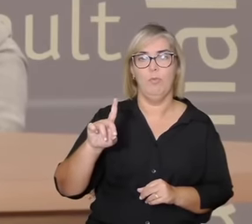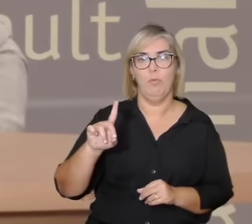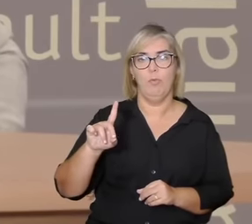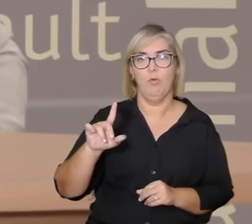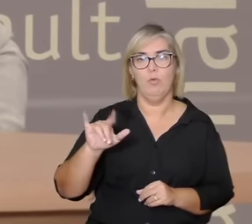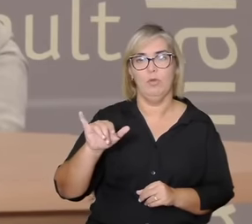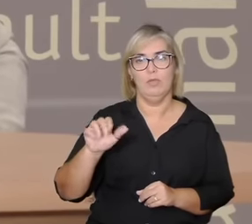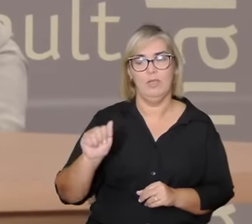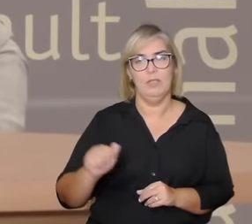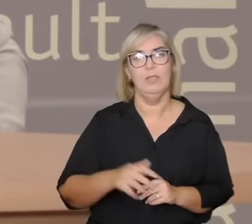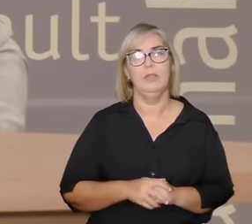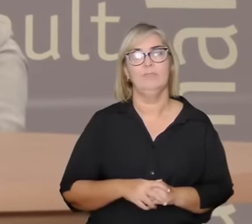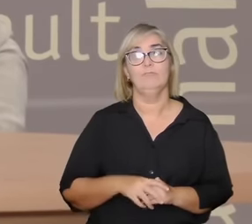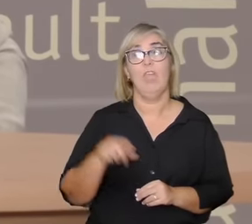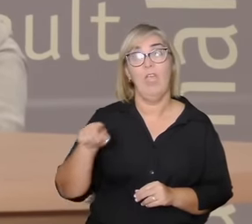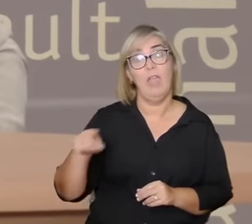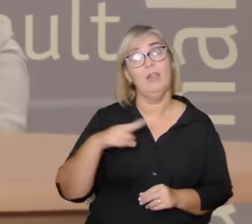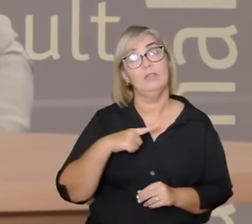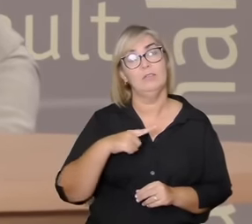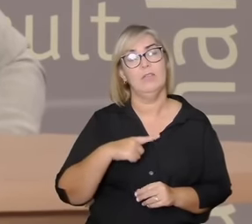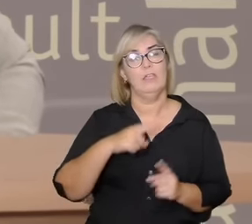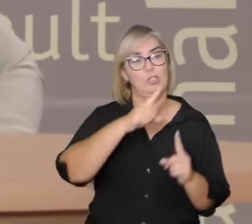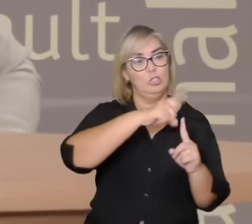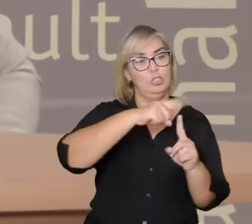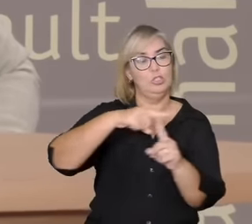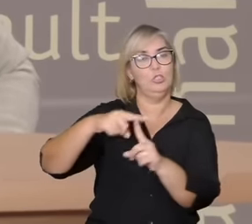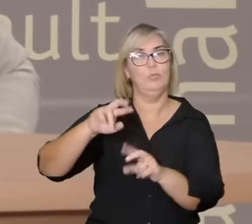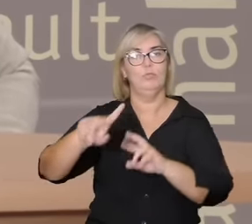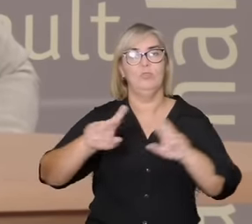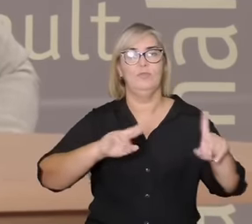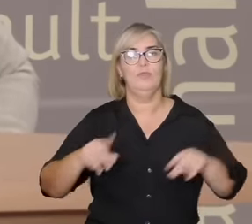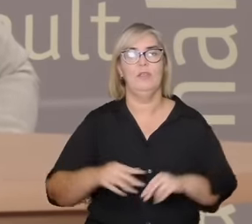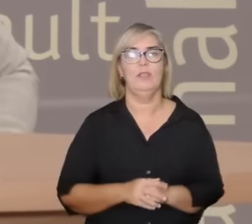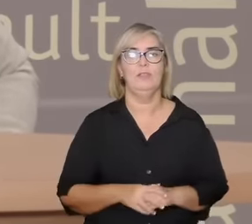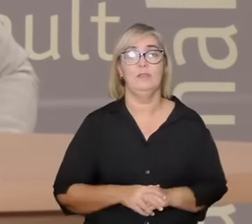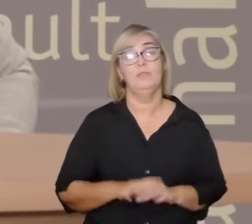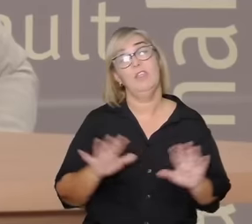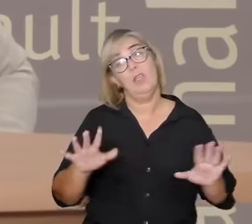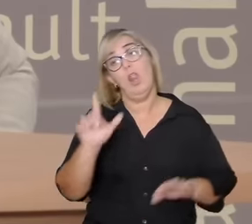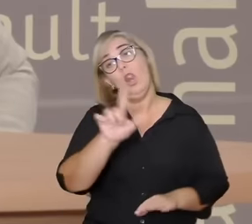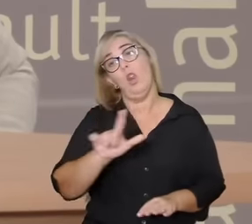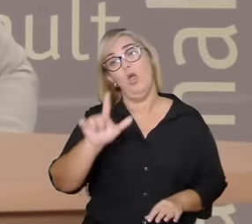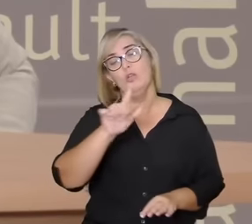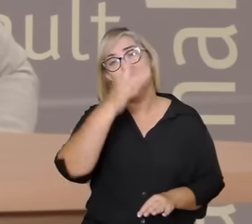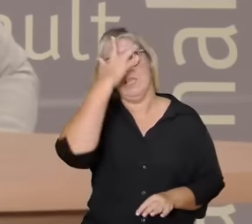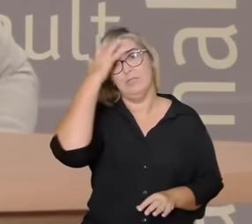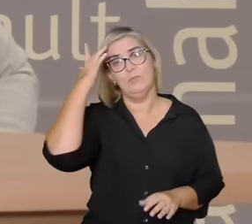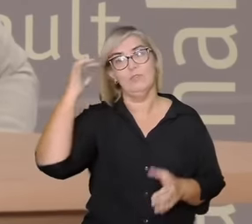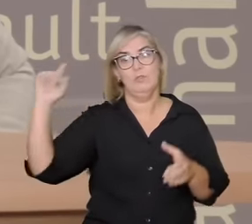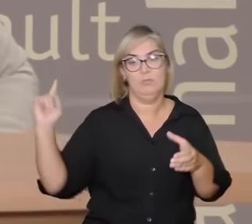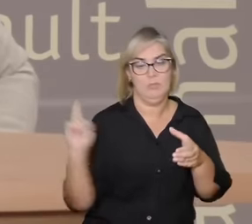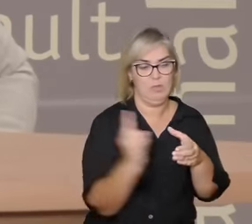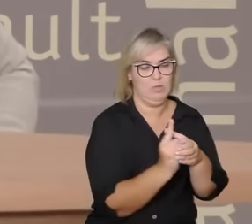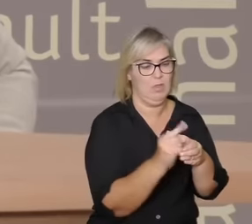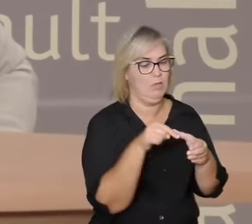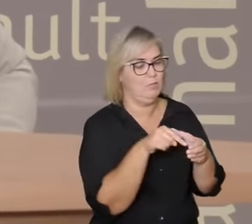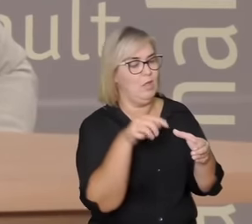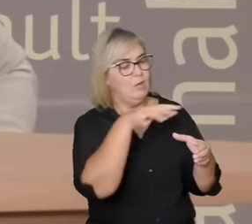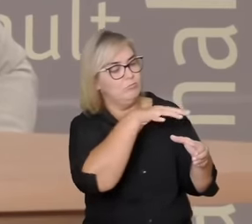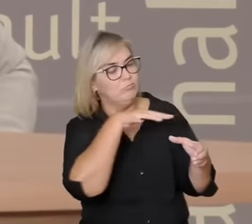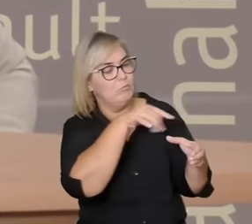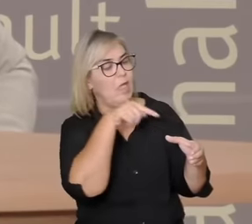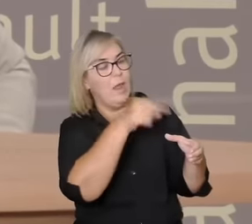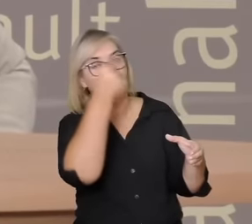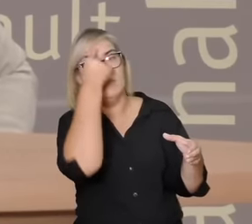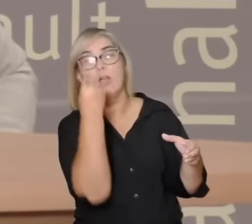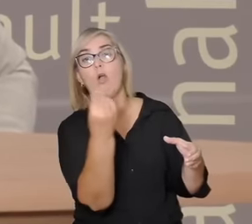maneiras diferentes e aí óbvio quem está dentro dela pode fazer um design para que ela tenha mais ou menos esperança